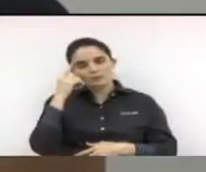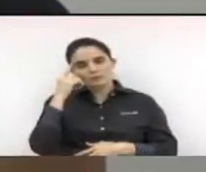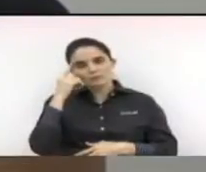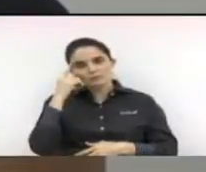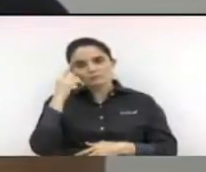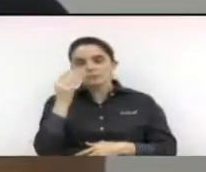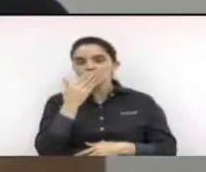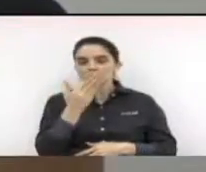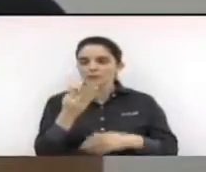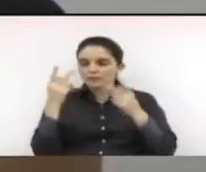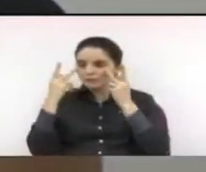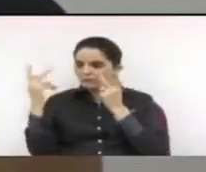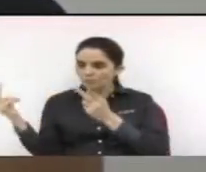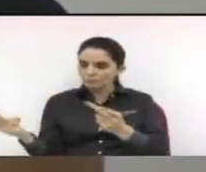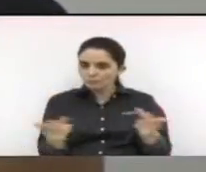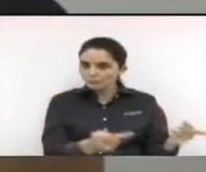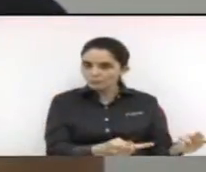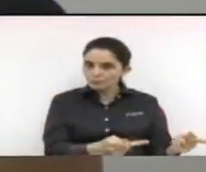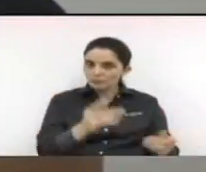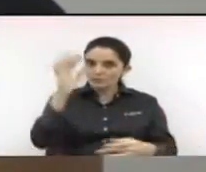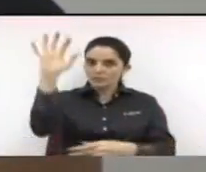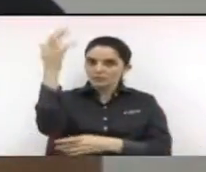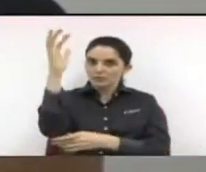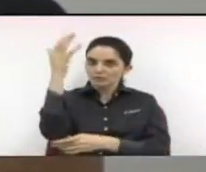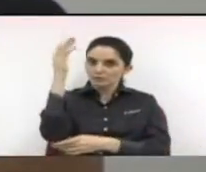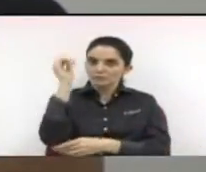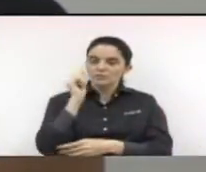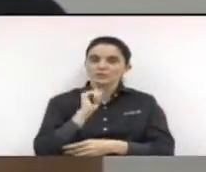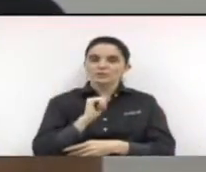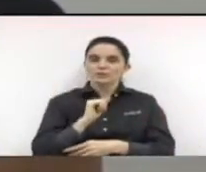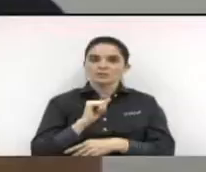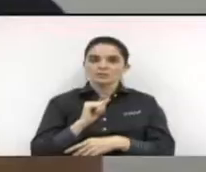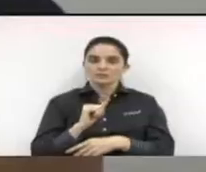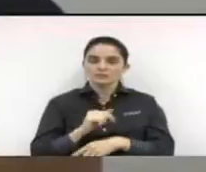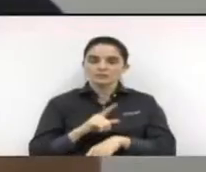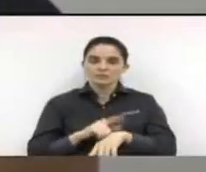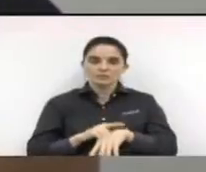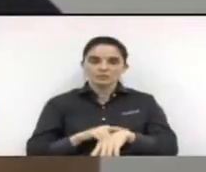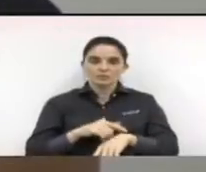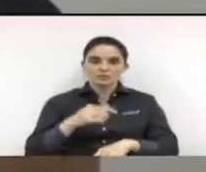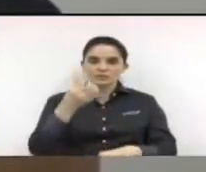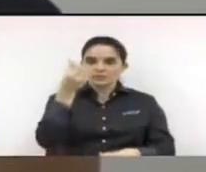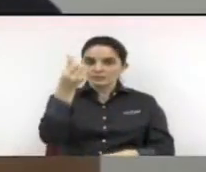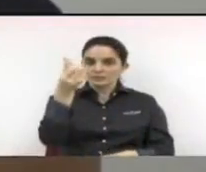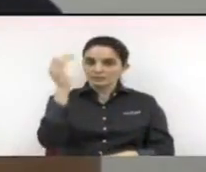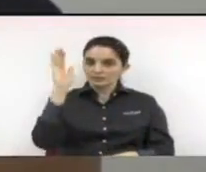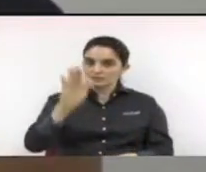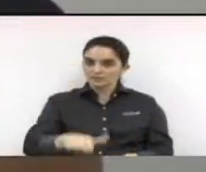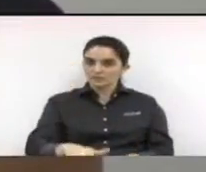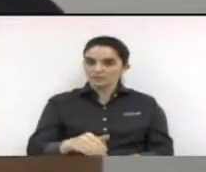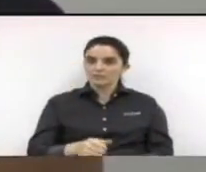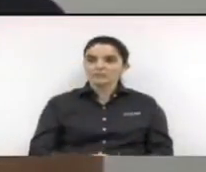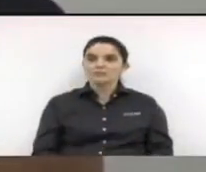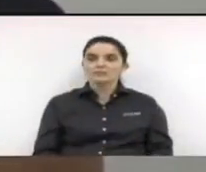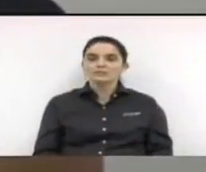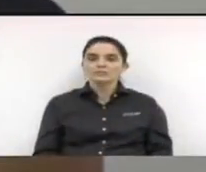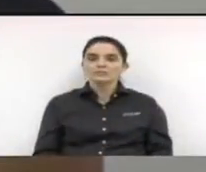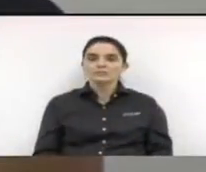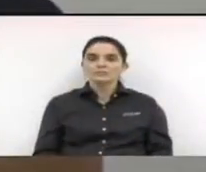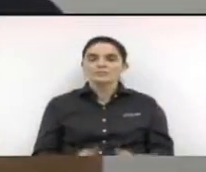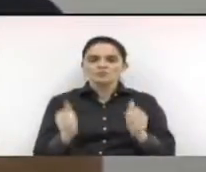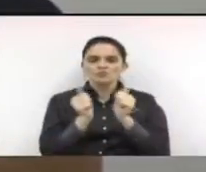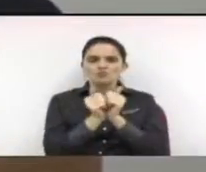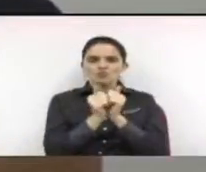vocês na praça Toledo Barros às 18 horas para lutar pelas nossas